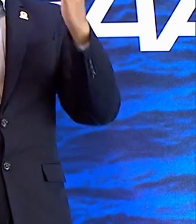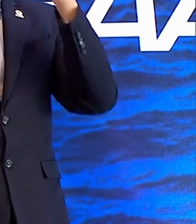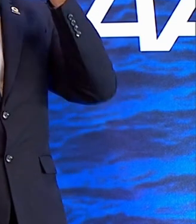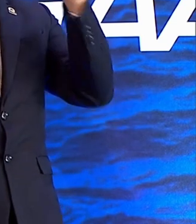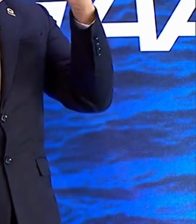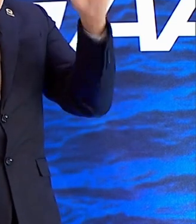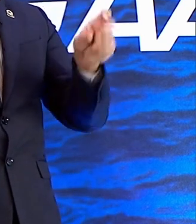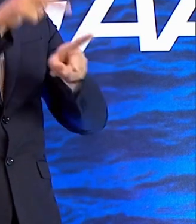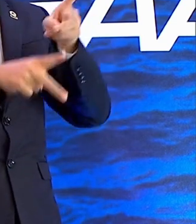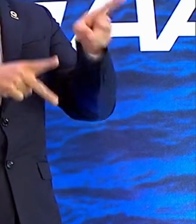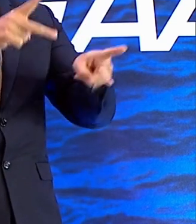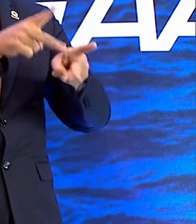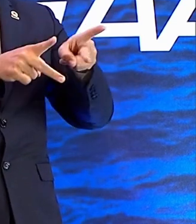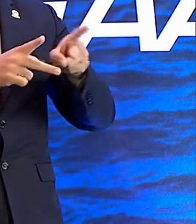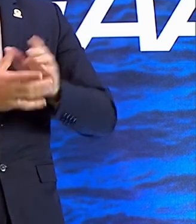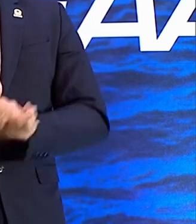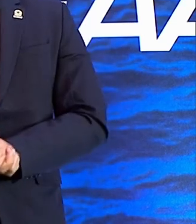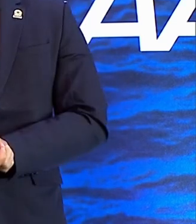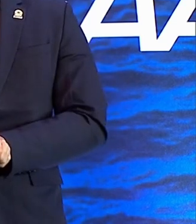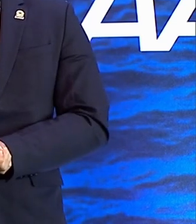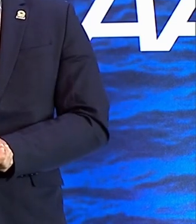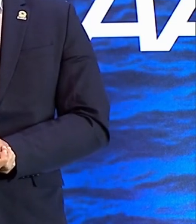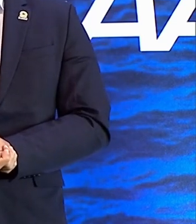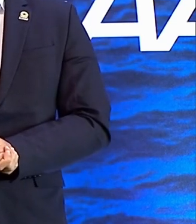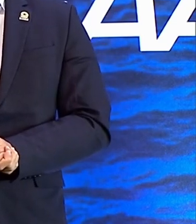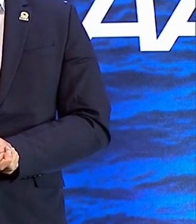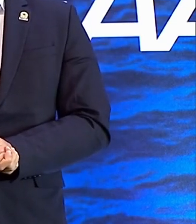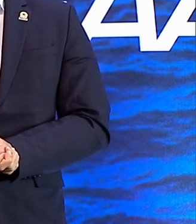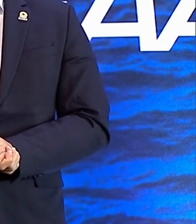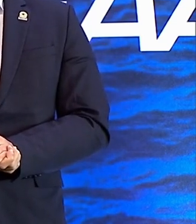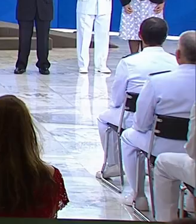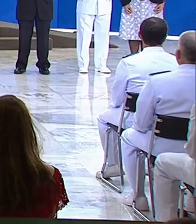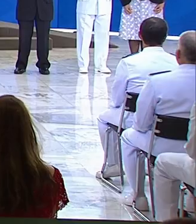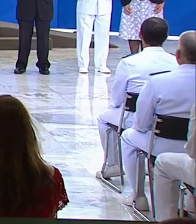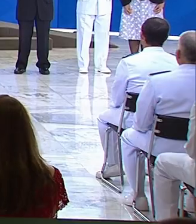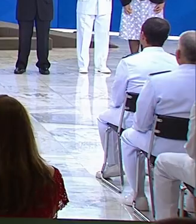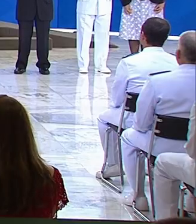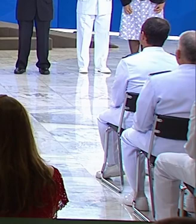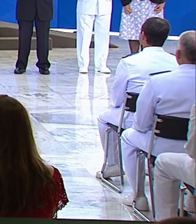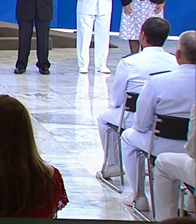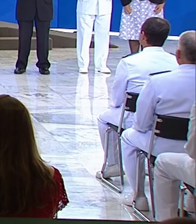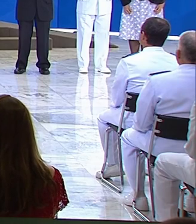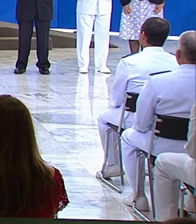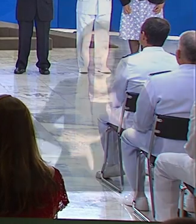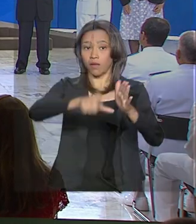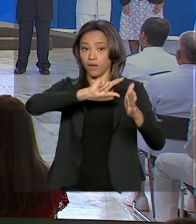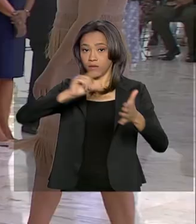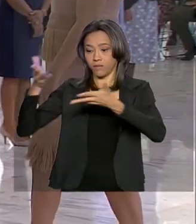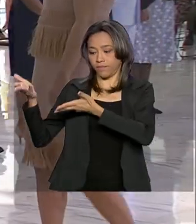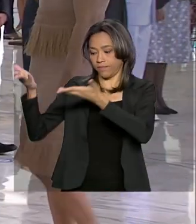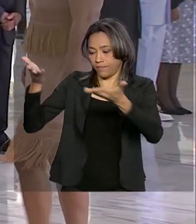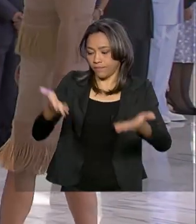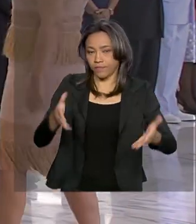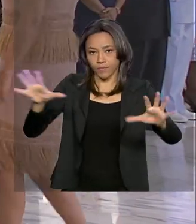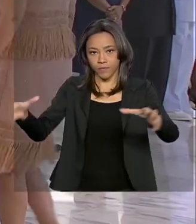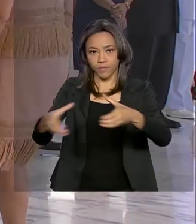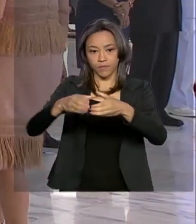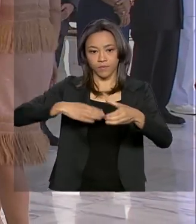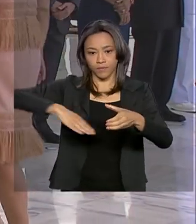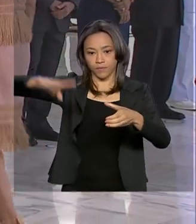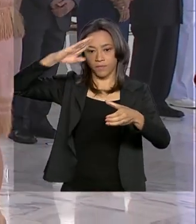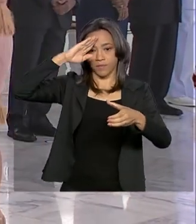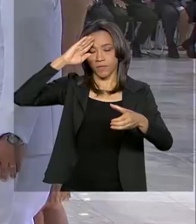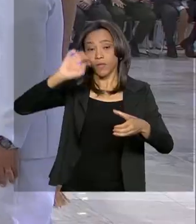seu povo, ao qual nós devemos lealdade. Antes da recepção dos militares, o presidente Jair